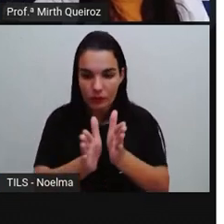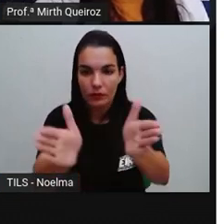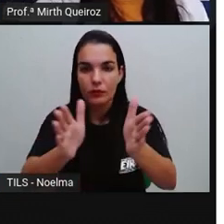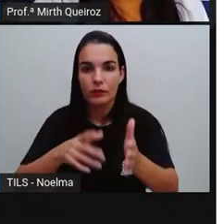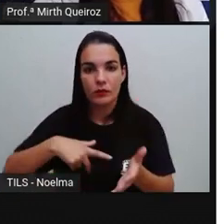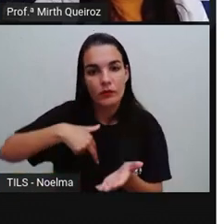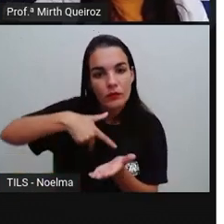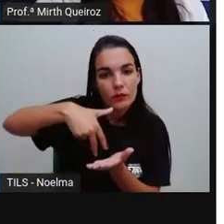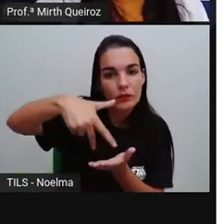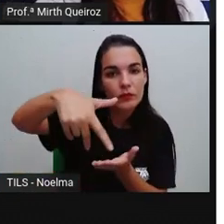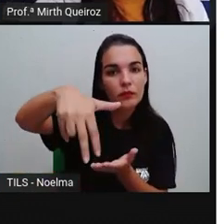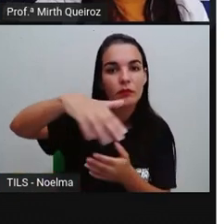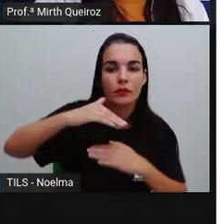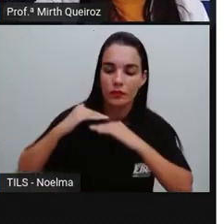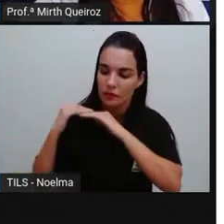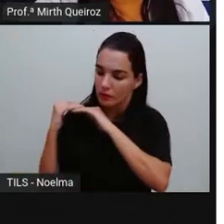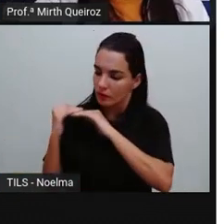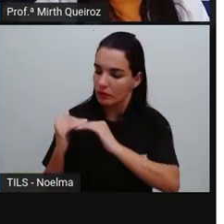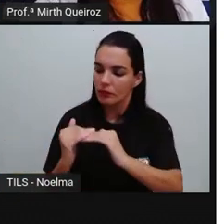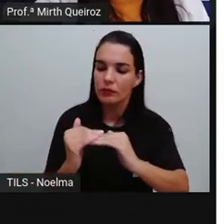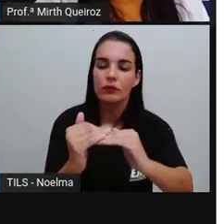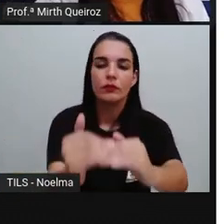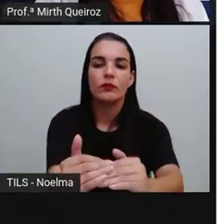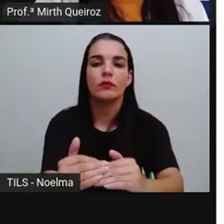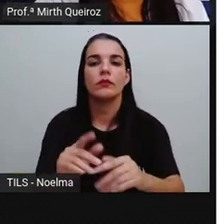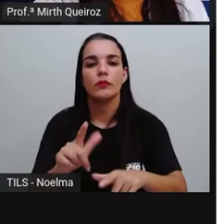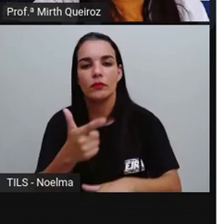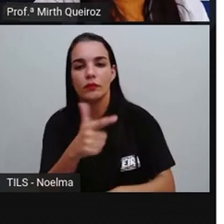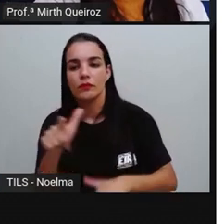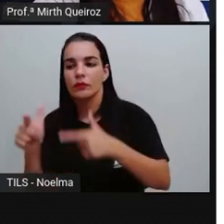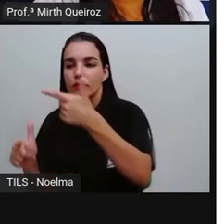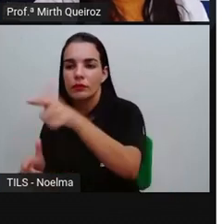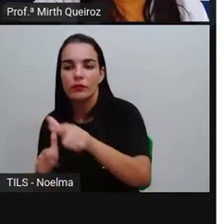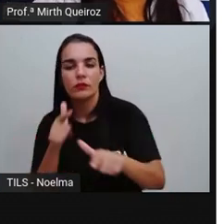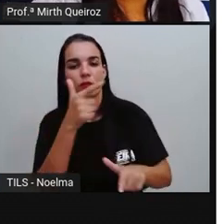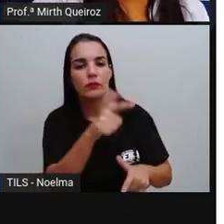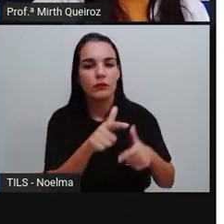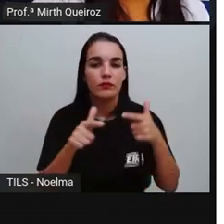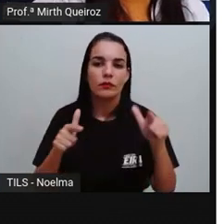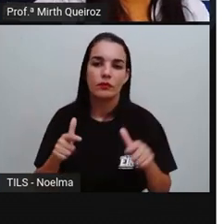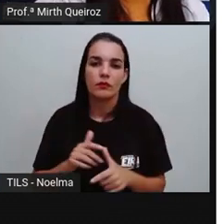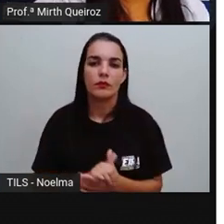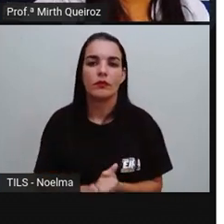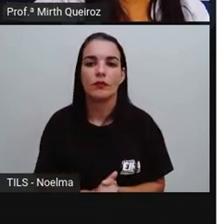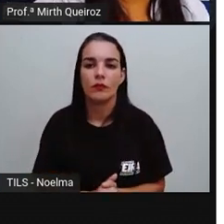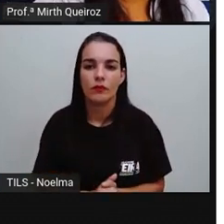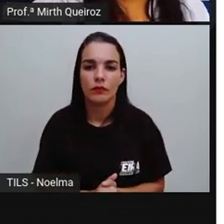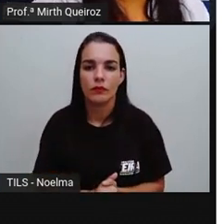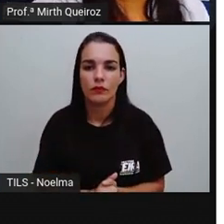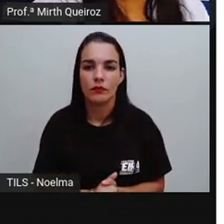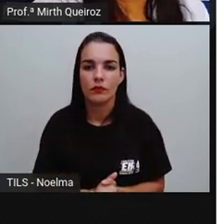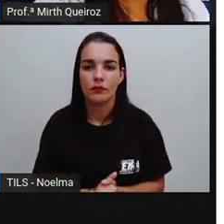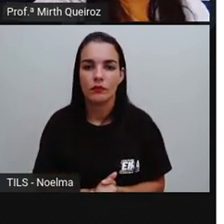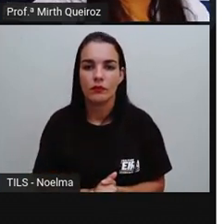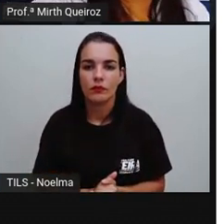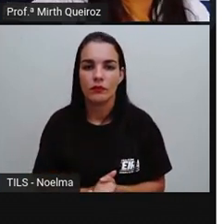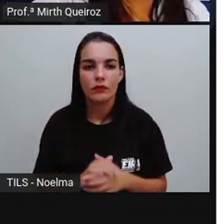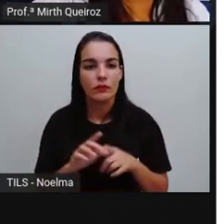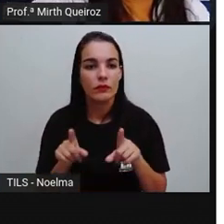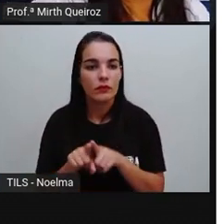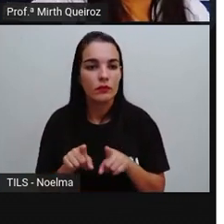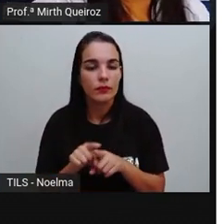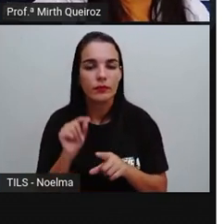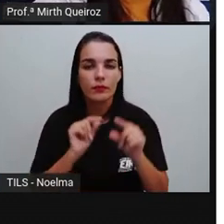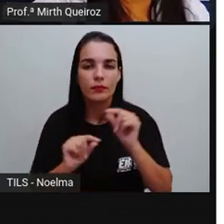vias para que se chegasse de uma vila a outra, né? Ou até mesmo quem morava aí na